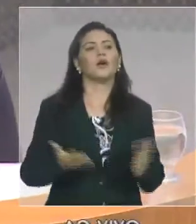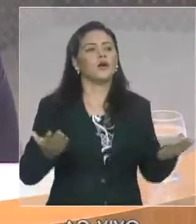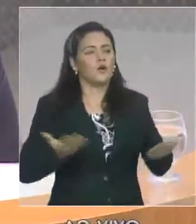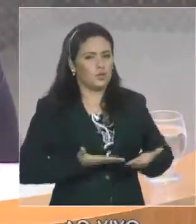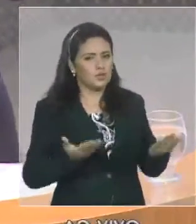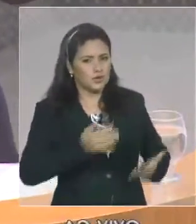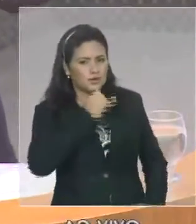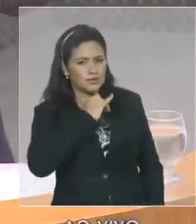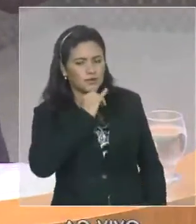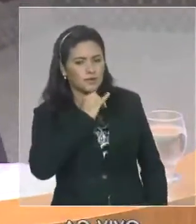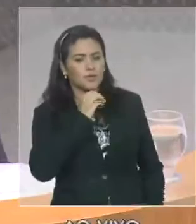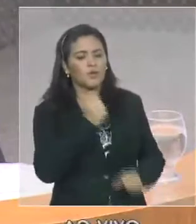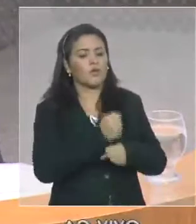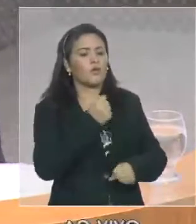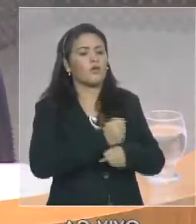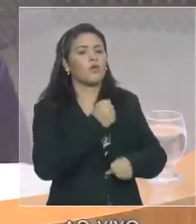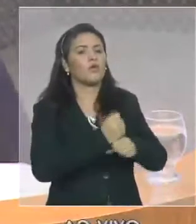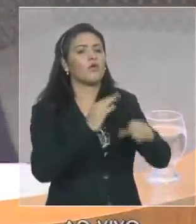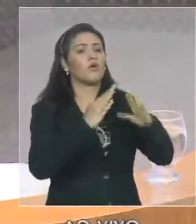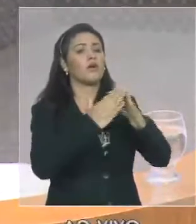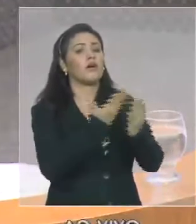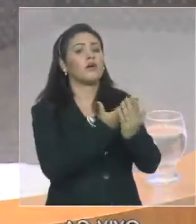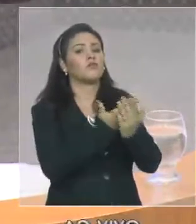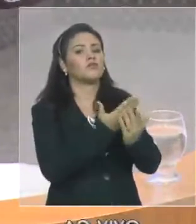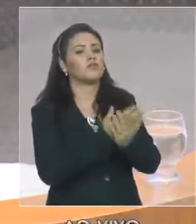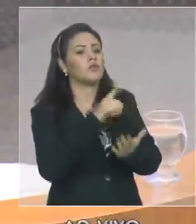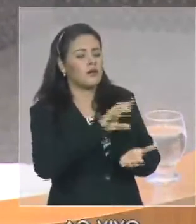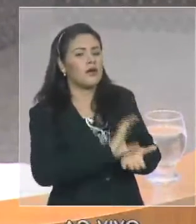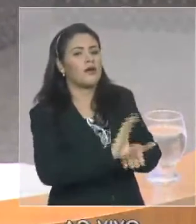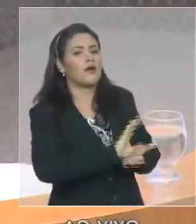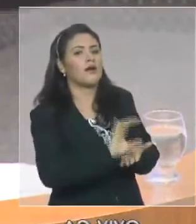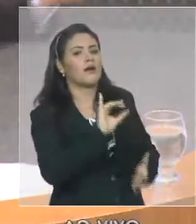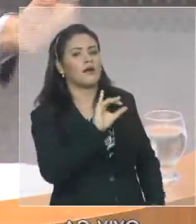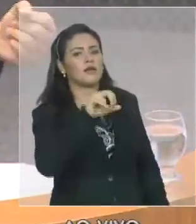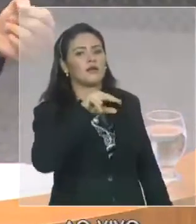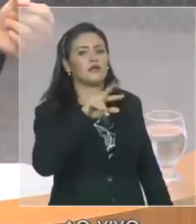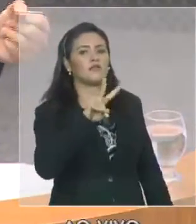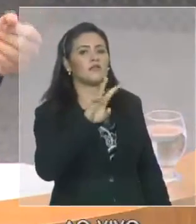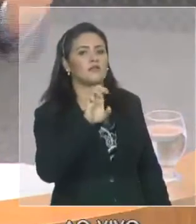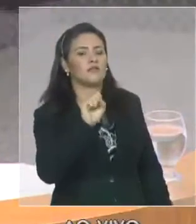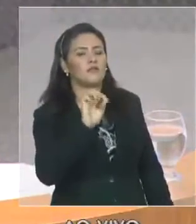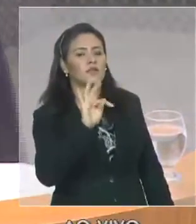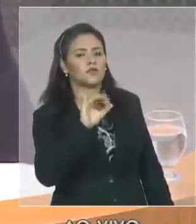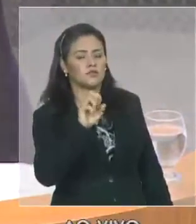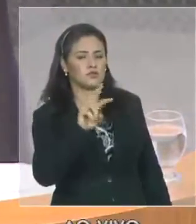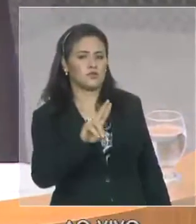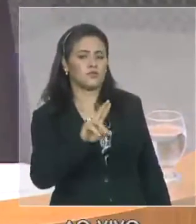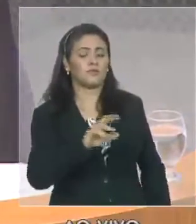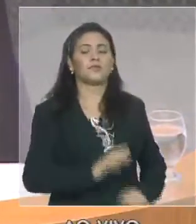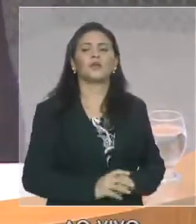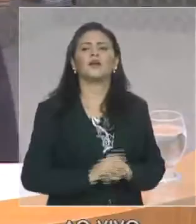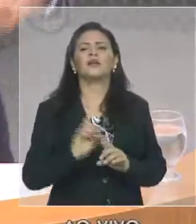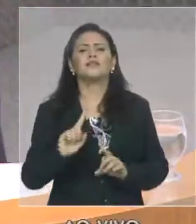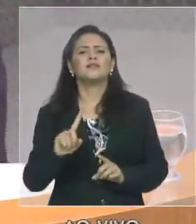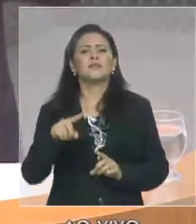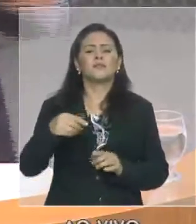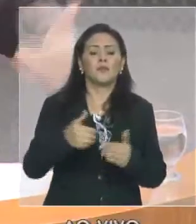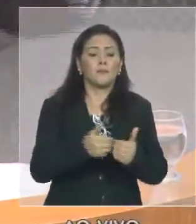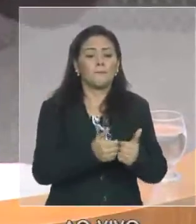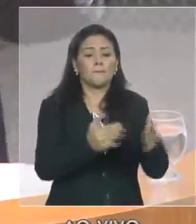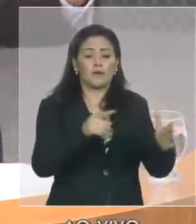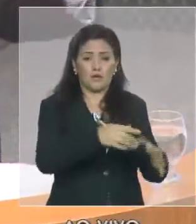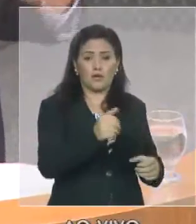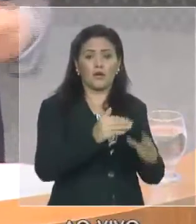estamos fazendo investimento. Porém, logo em seguida, isso levará a aumento de curteio. Se nós abrimos um hospital, nós estamos